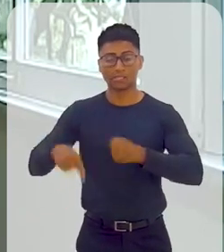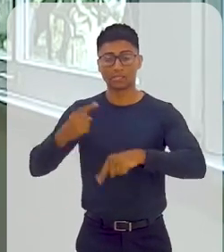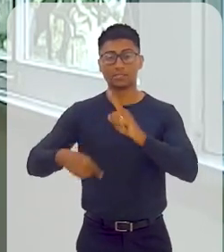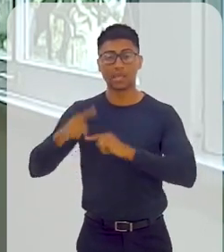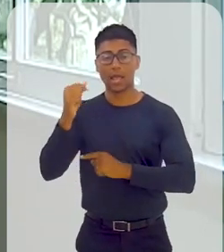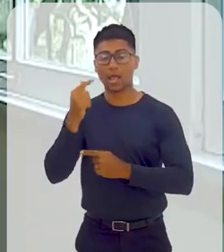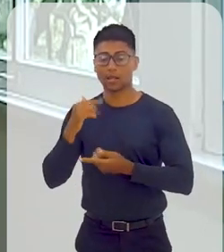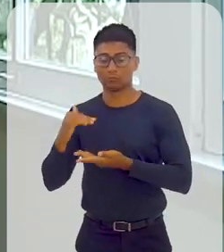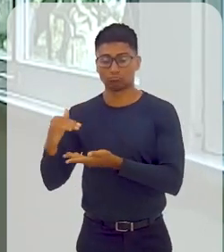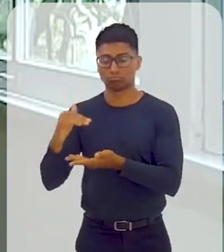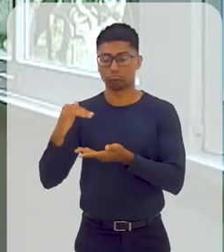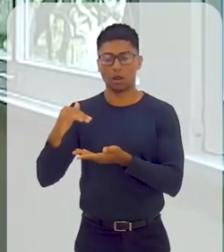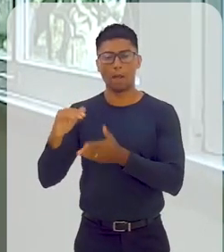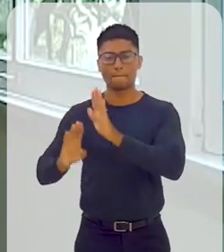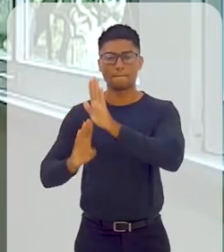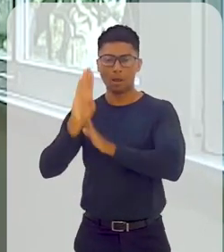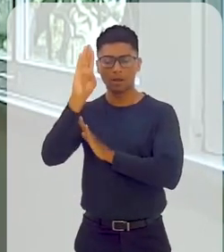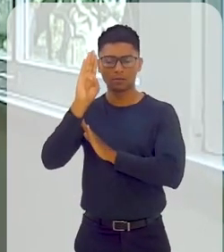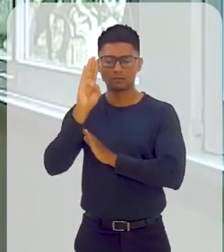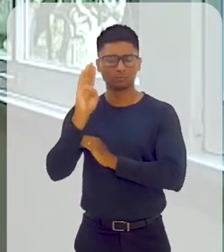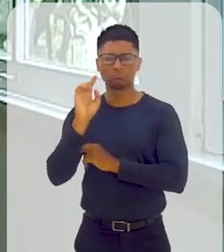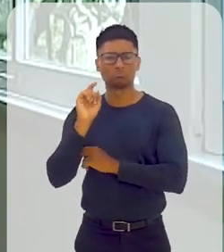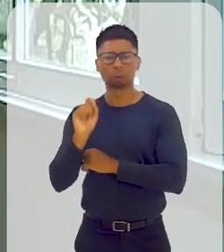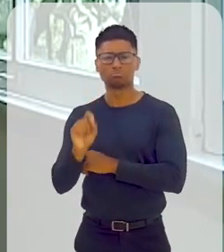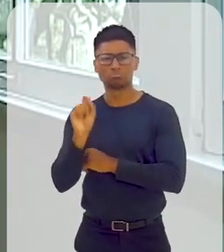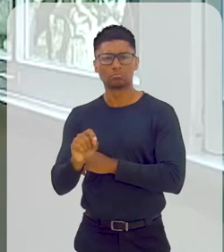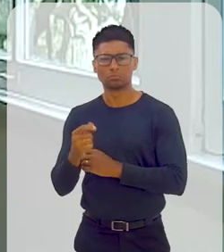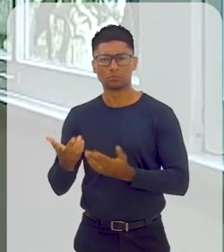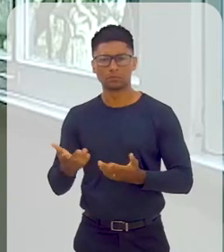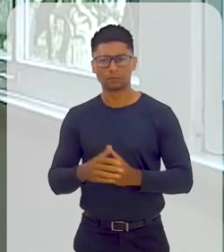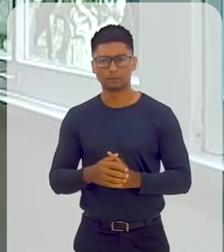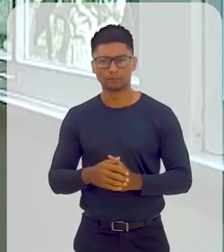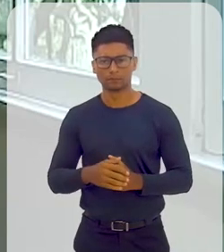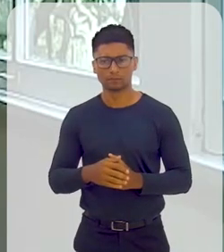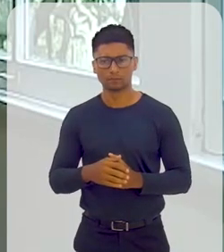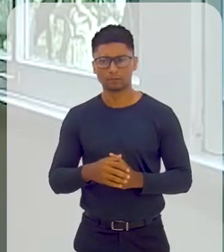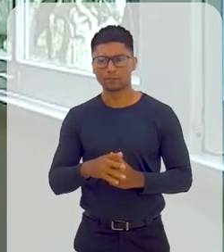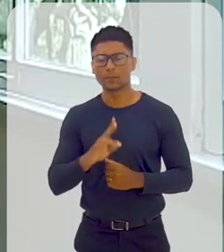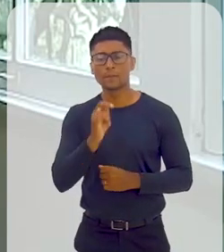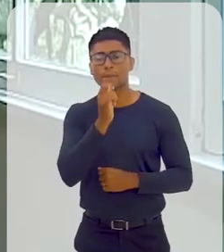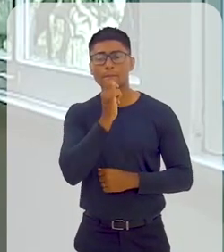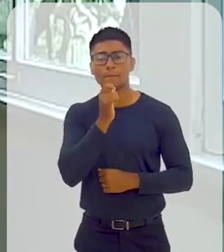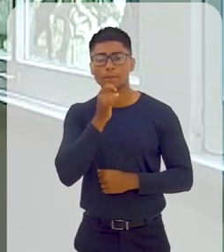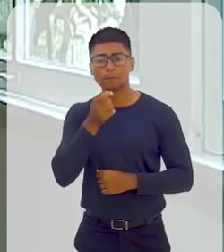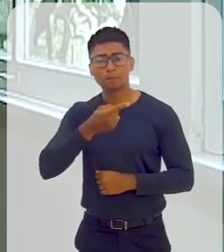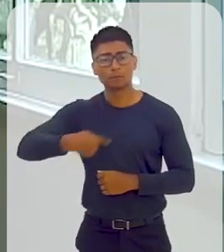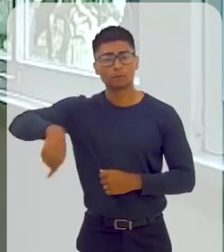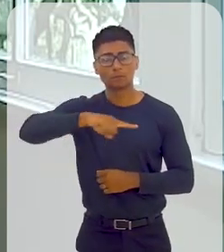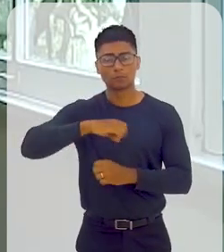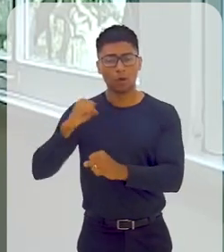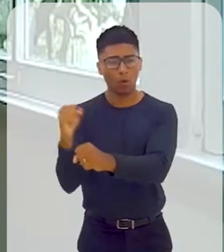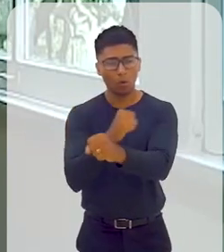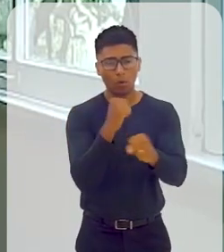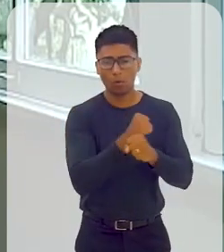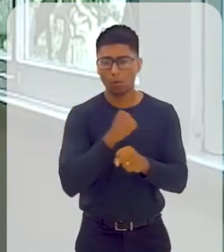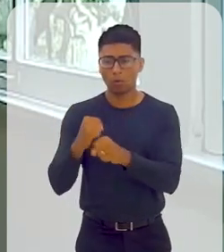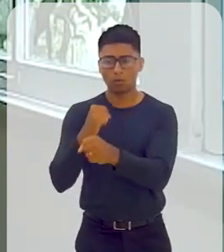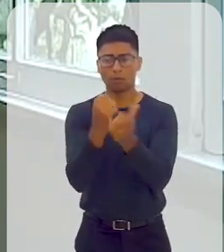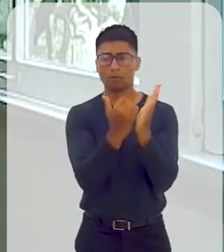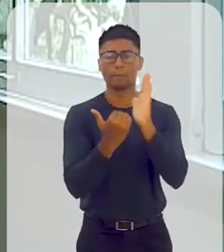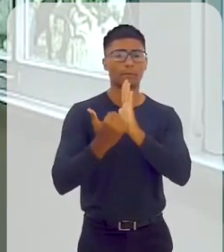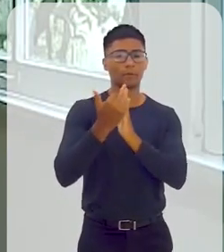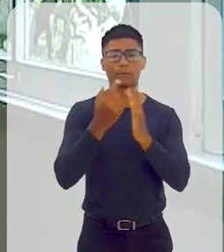exemplo, é nós termos mais obras. Porque quando você tem obras públicas, você atende não só ao